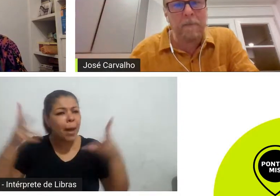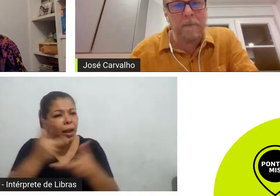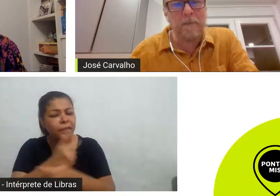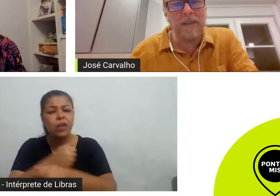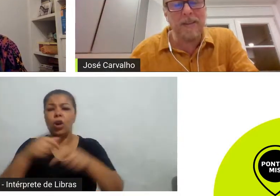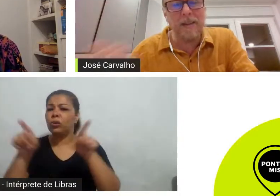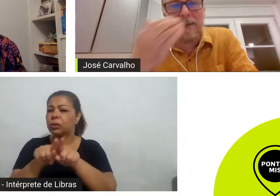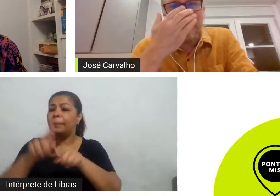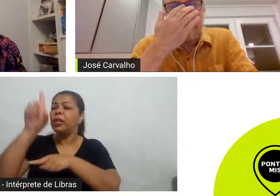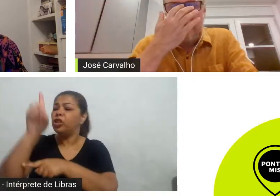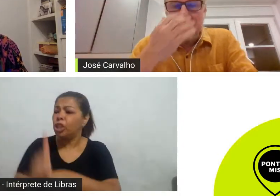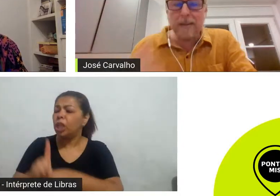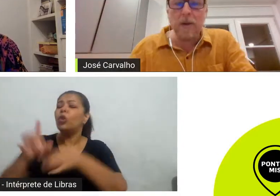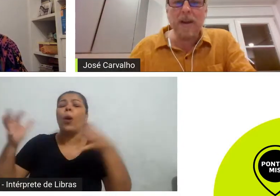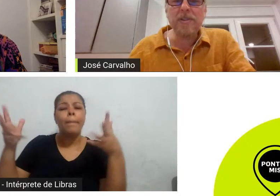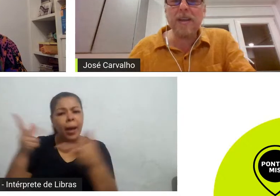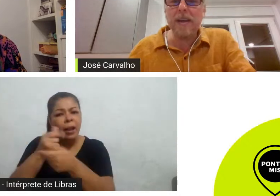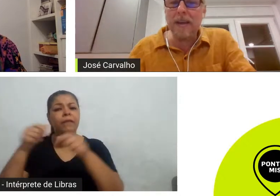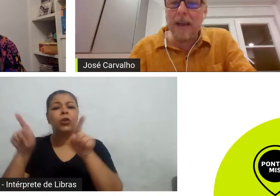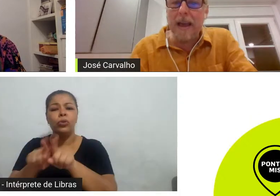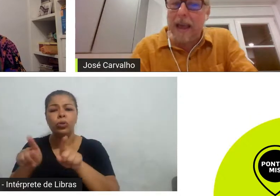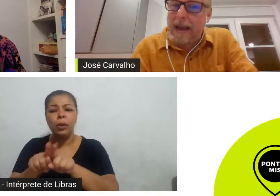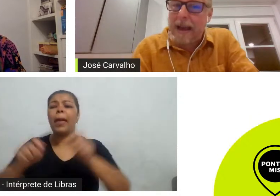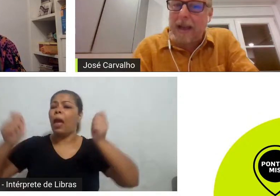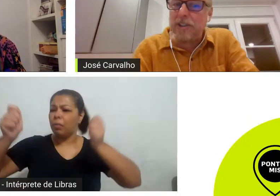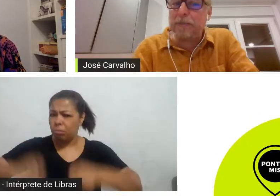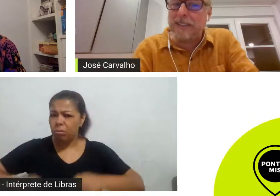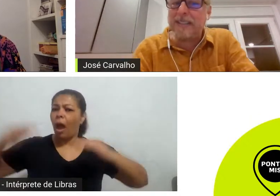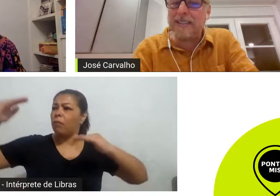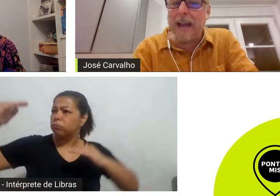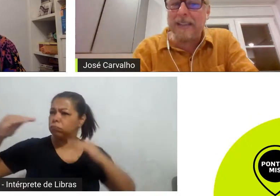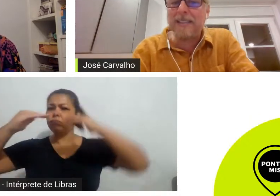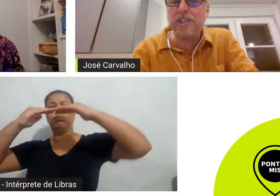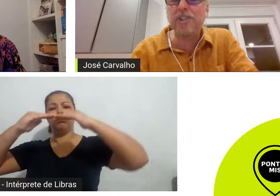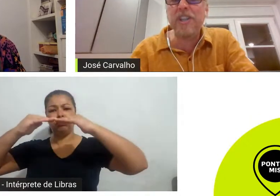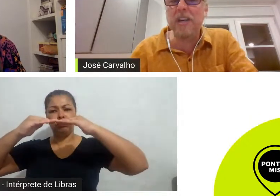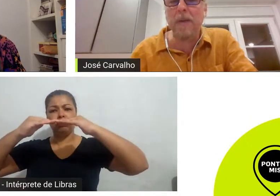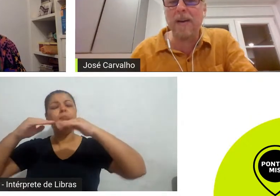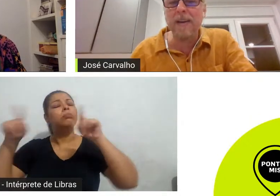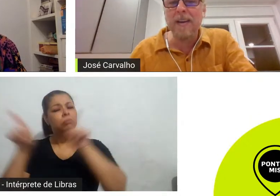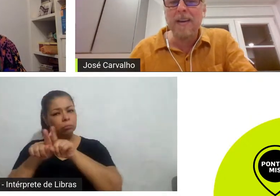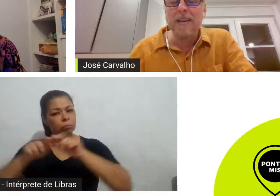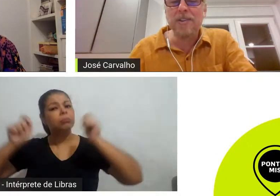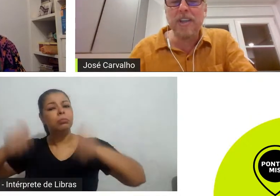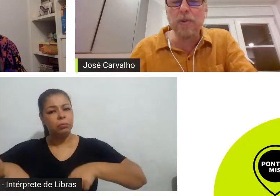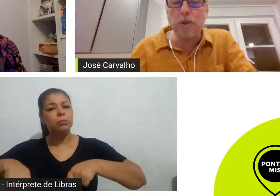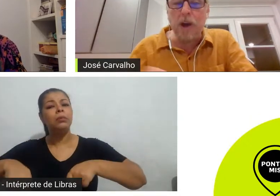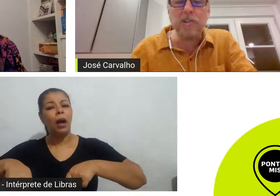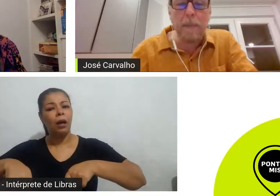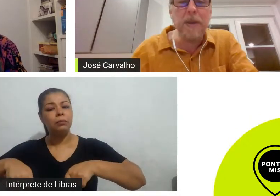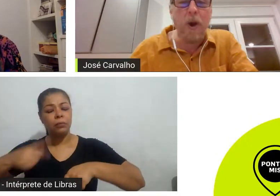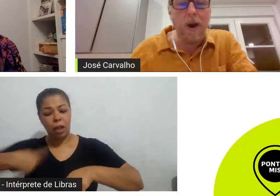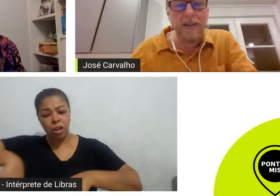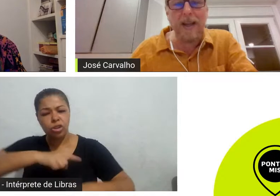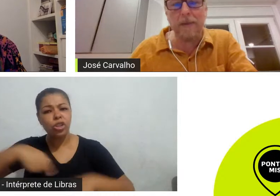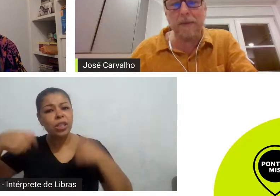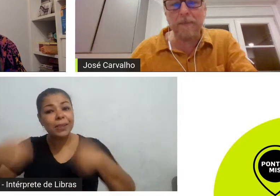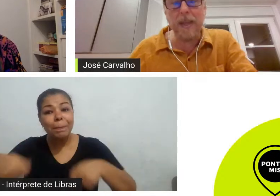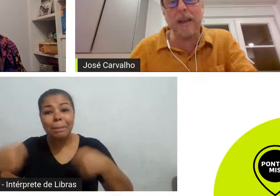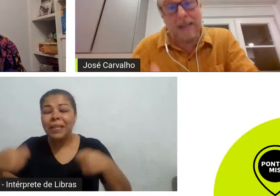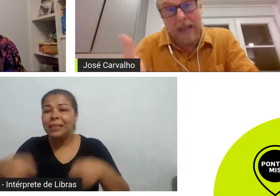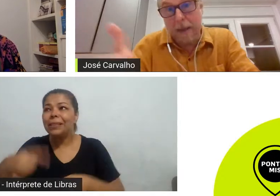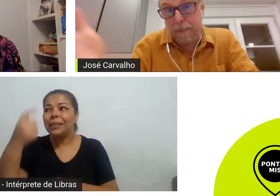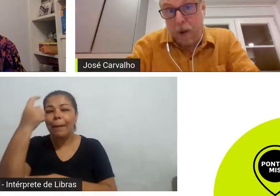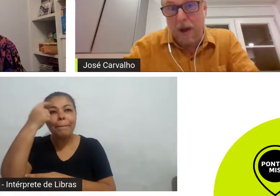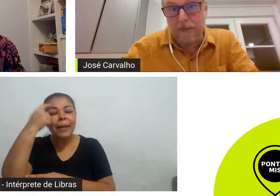padrão entendeu então eu acho que a gente precisa sair desse estigma de que o nosso é pior sabe